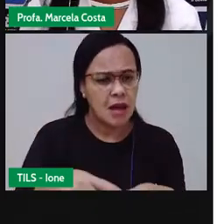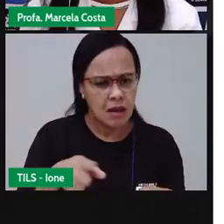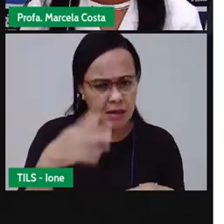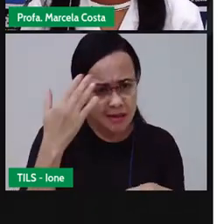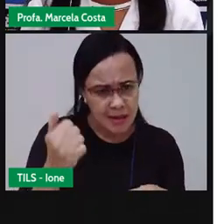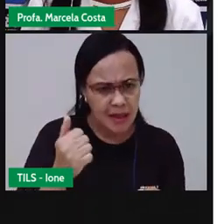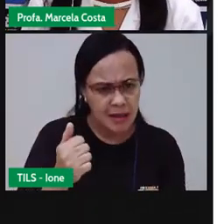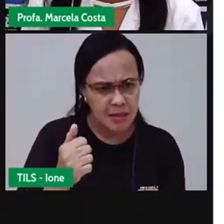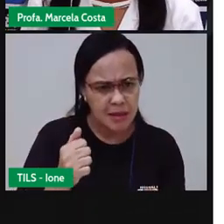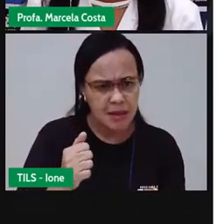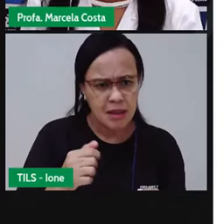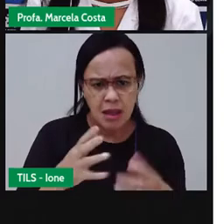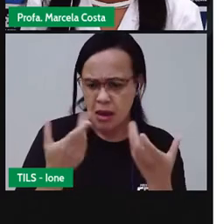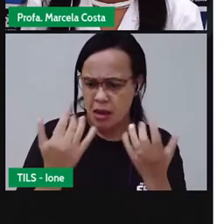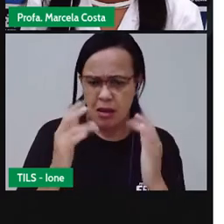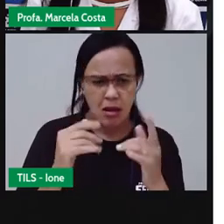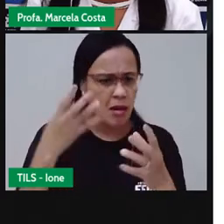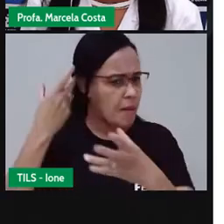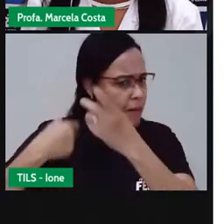essa?